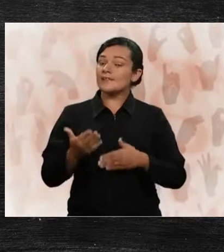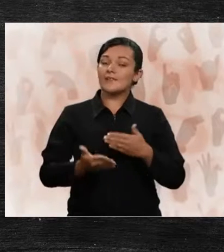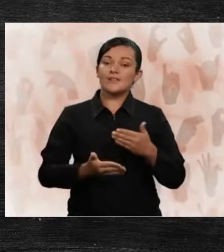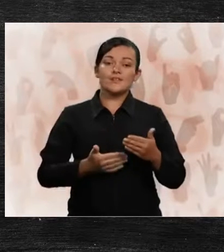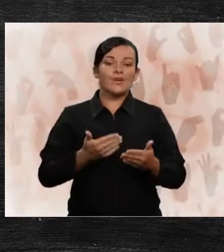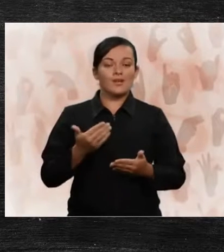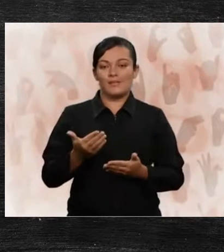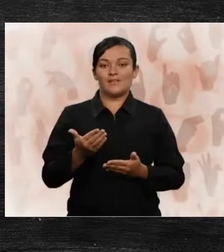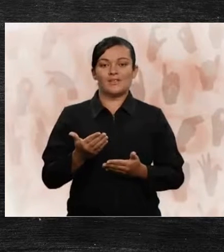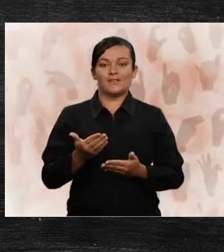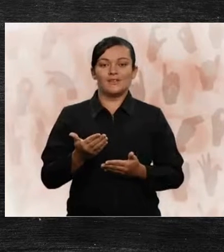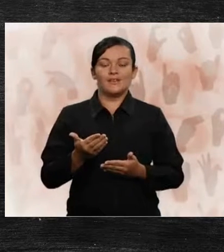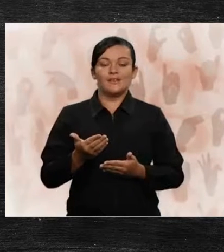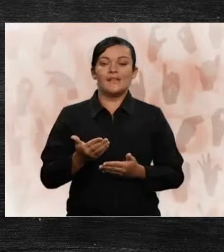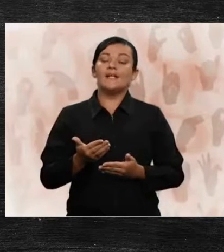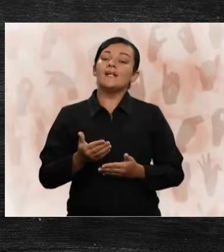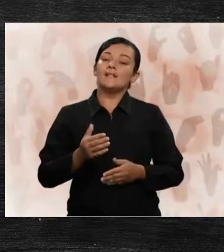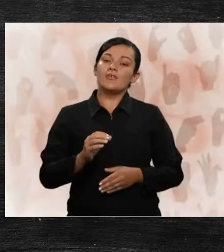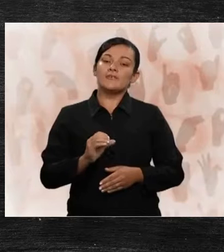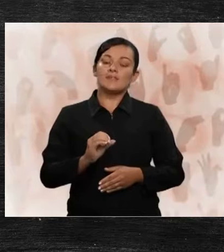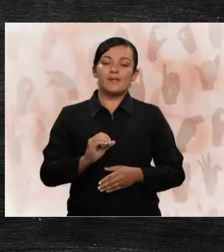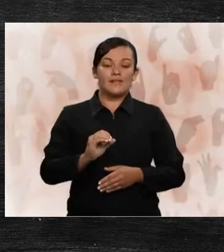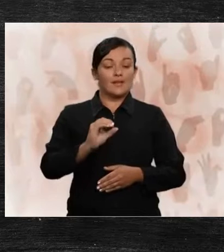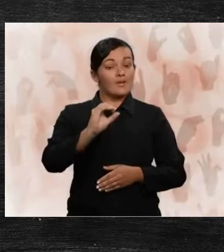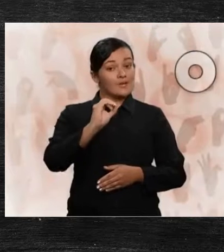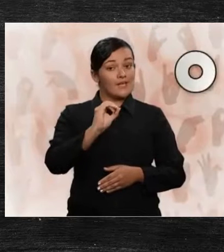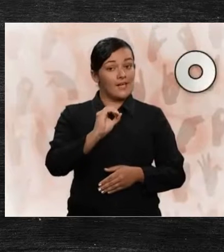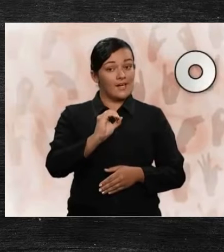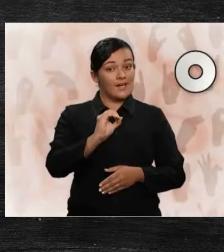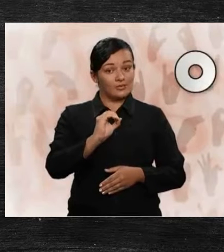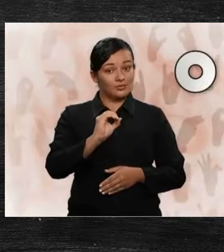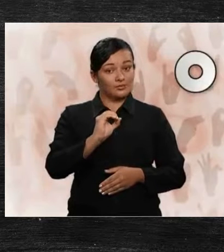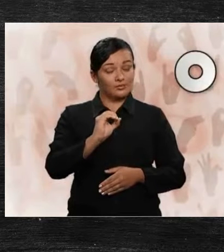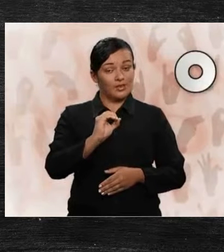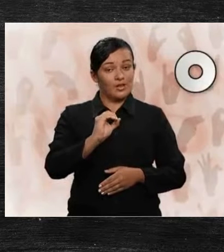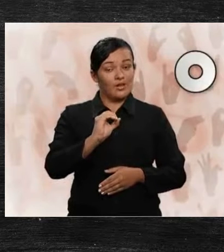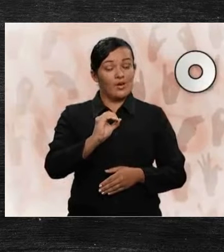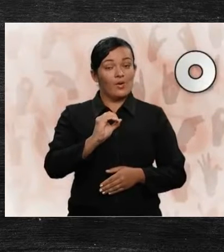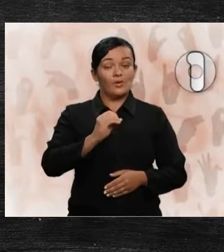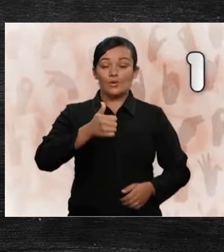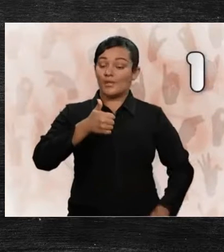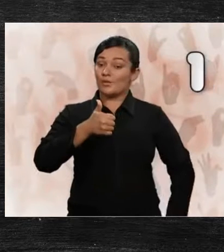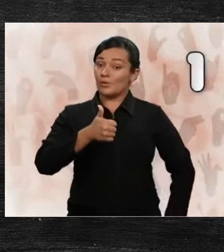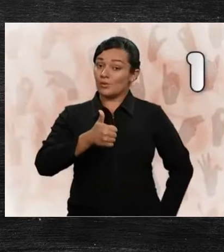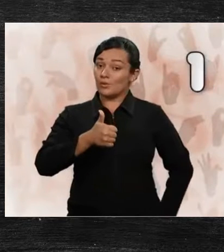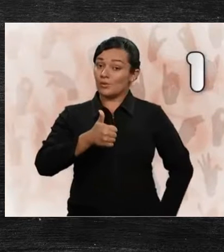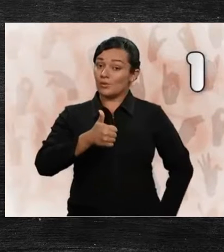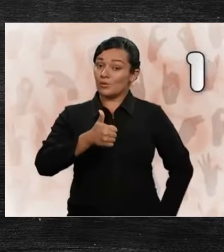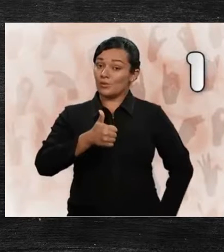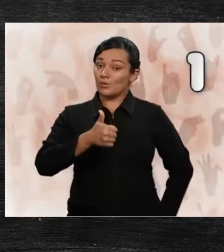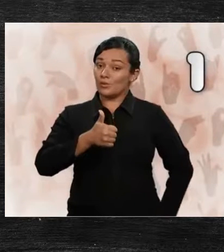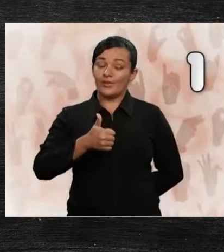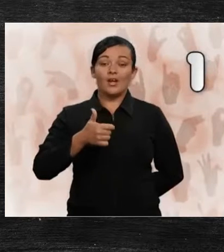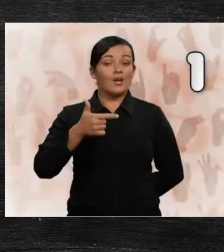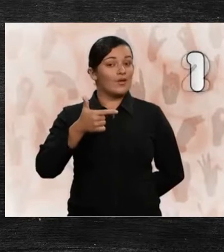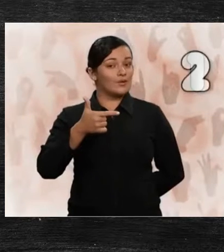porque o restante é só repetir, né? Então, vamos aprender o zero, o número um,